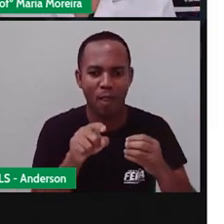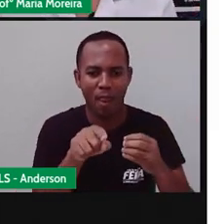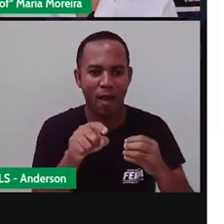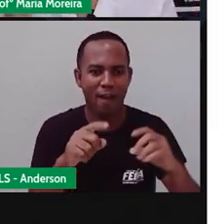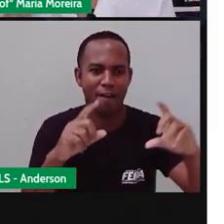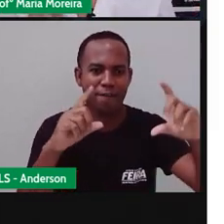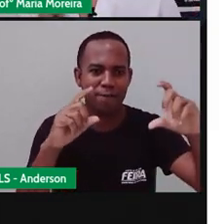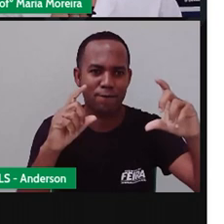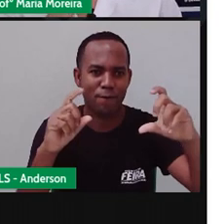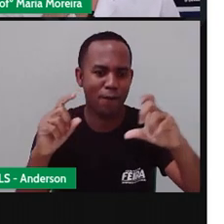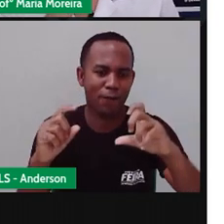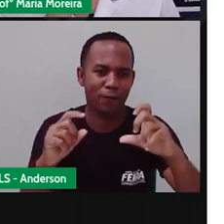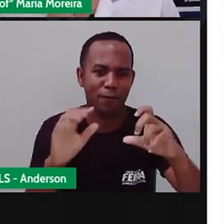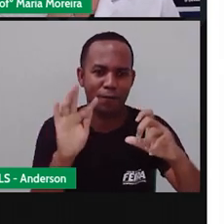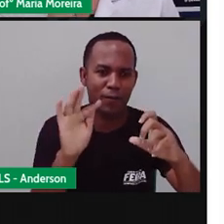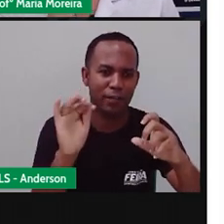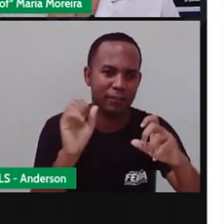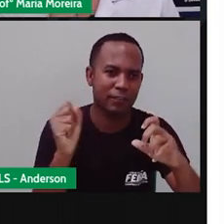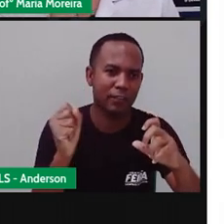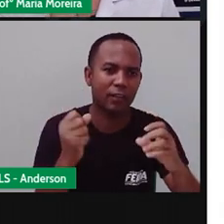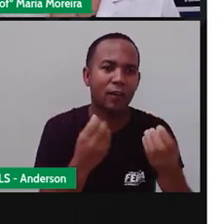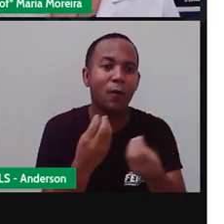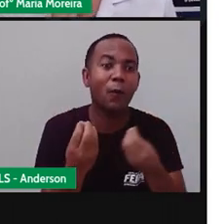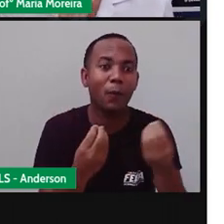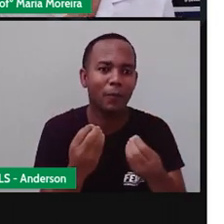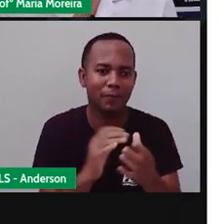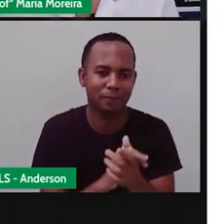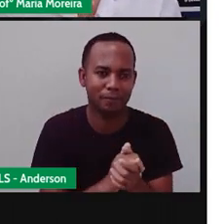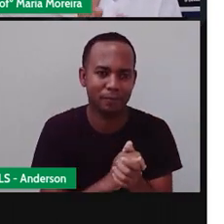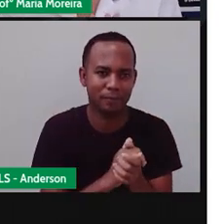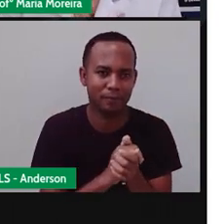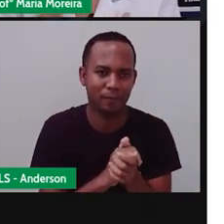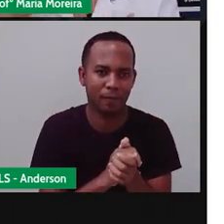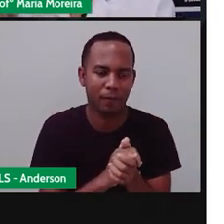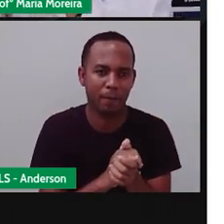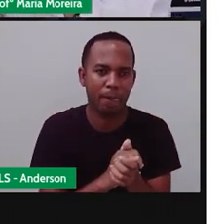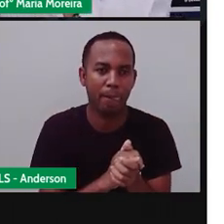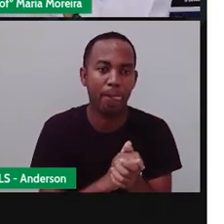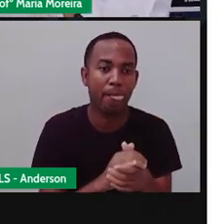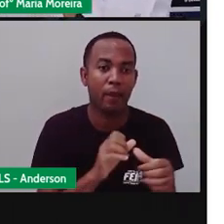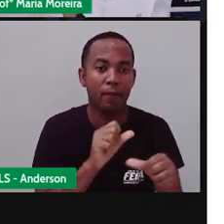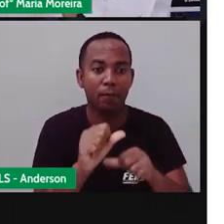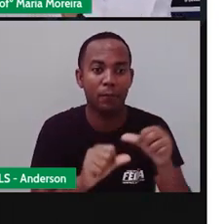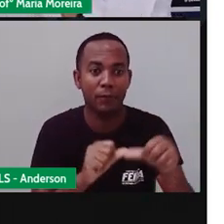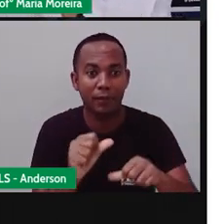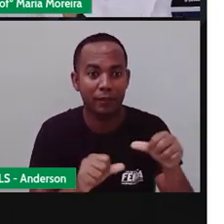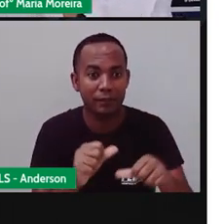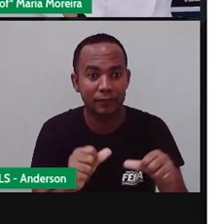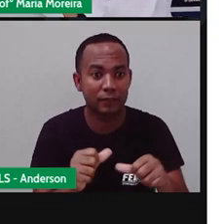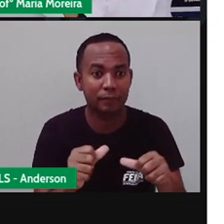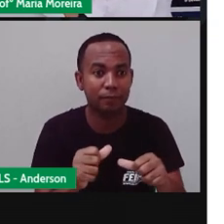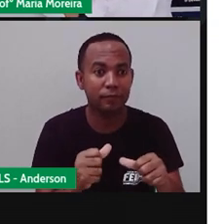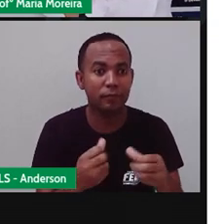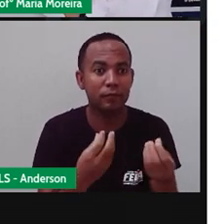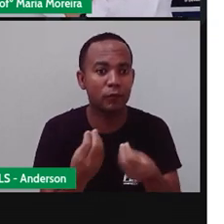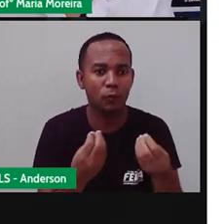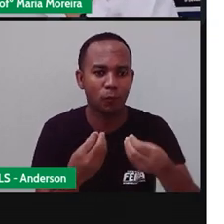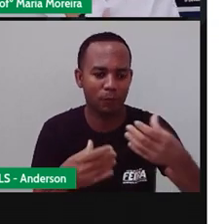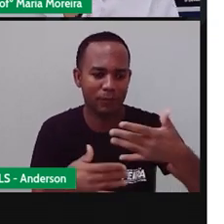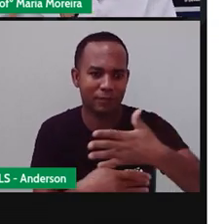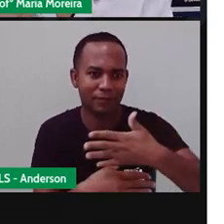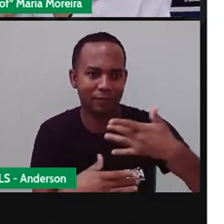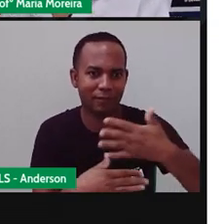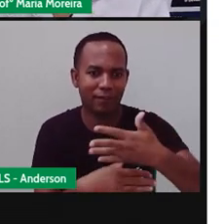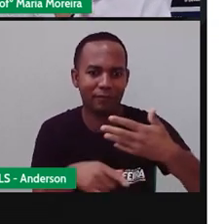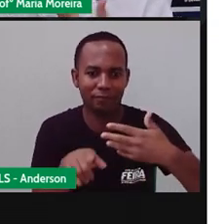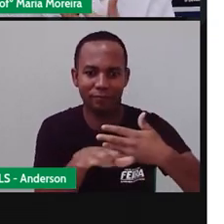Beleza. Com relação à história de Feira, né? Essa modificação da cidade, né? Essas